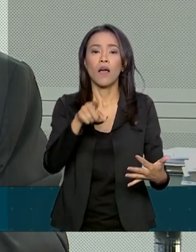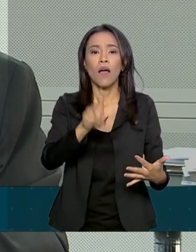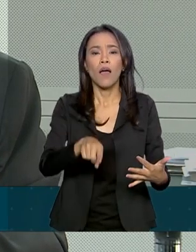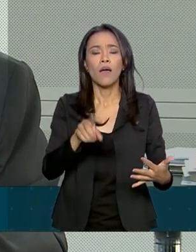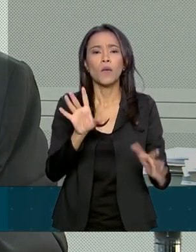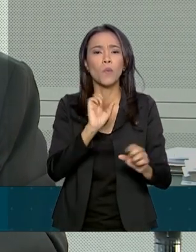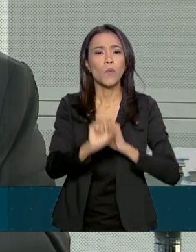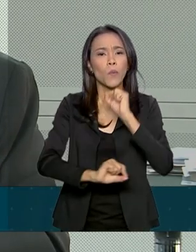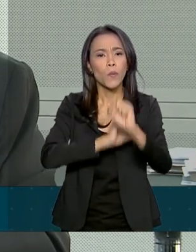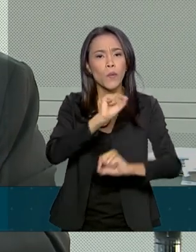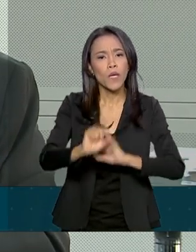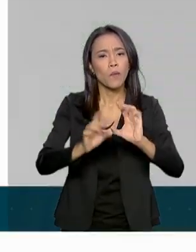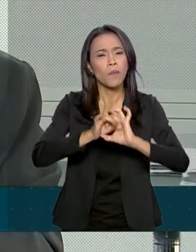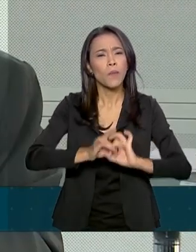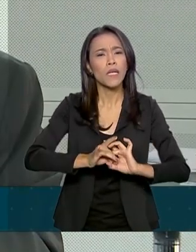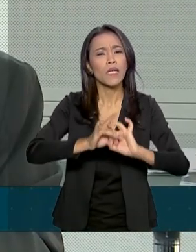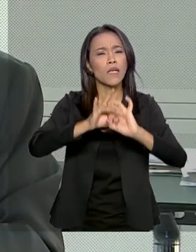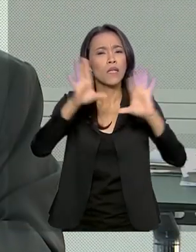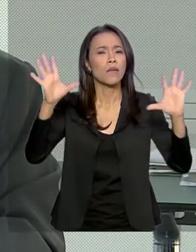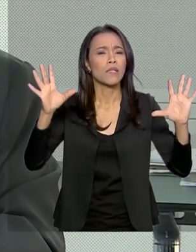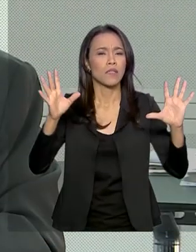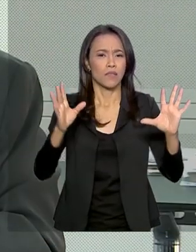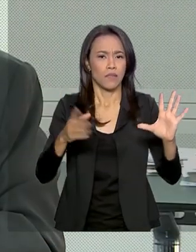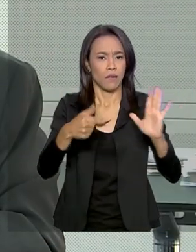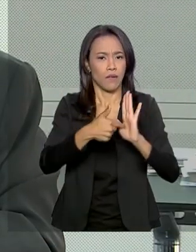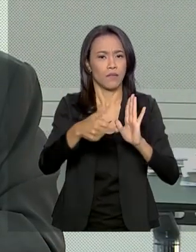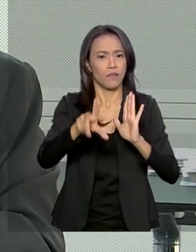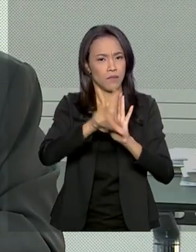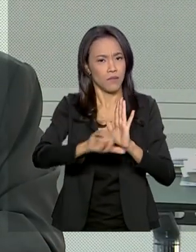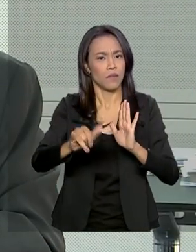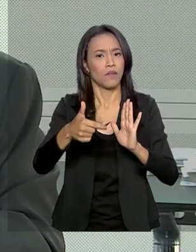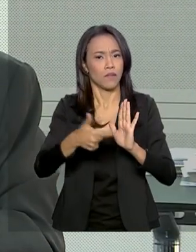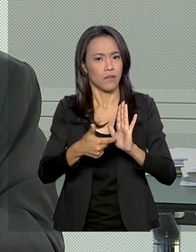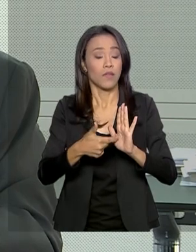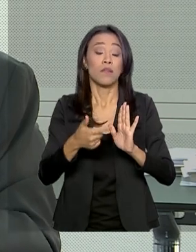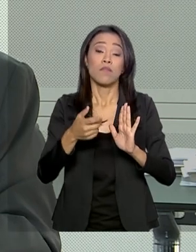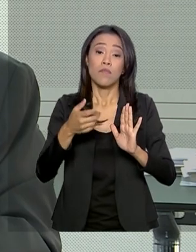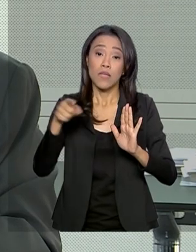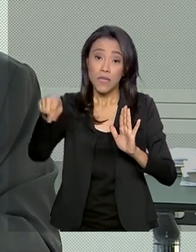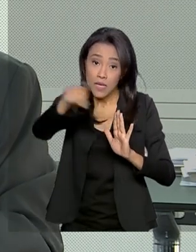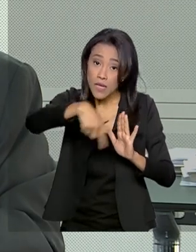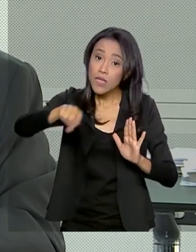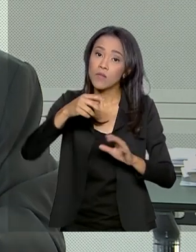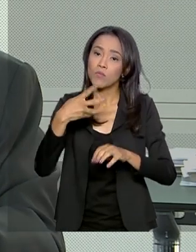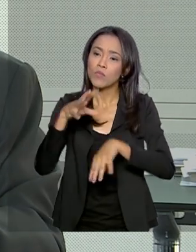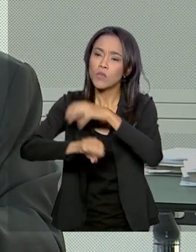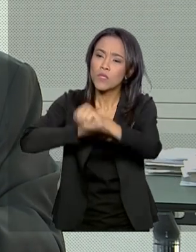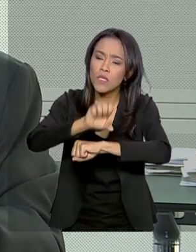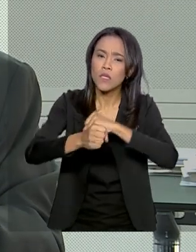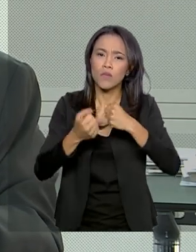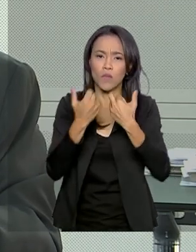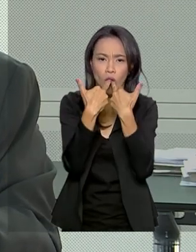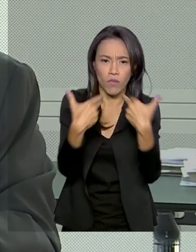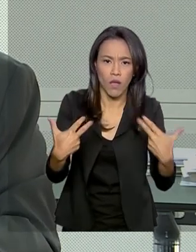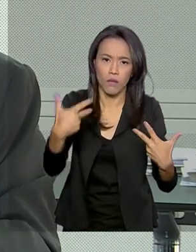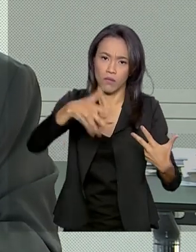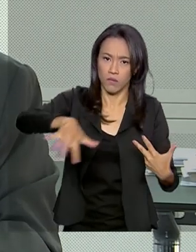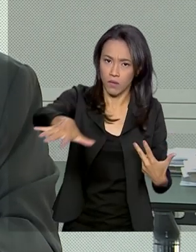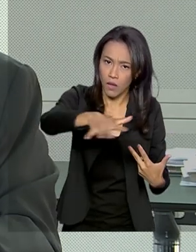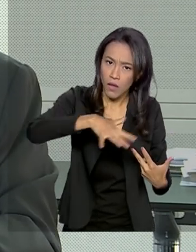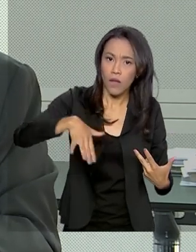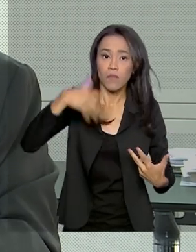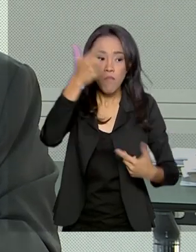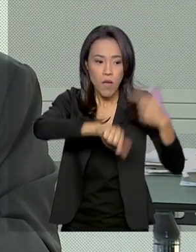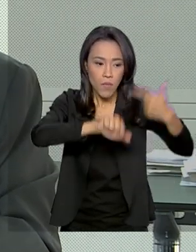libertação da micro e pequena empresa. Com isso, que ele possa estar buscando mais inovação, mais aumento